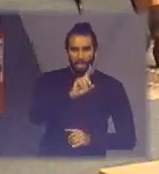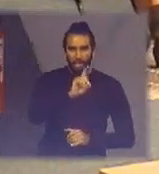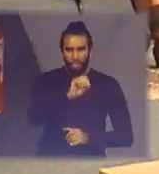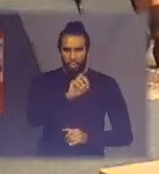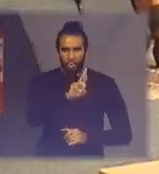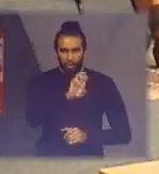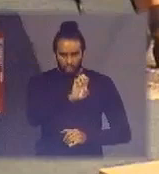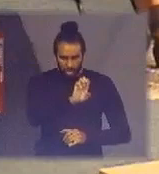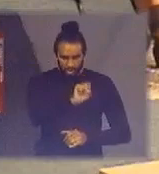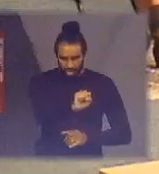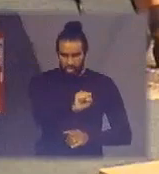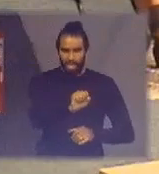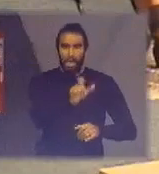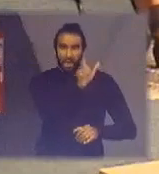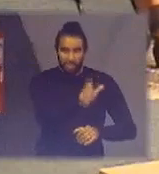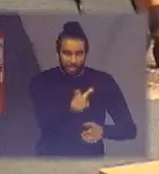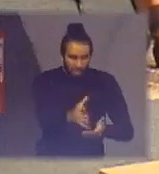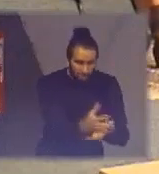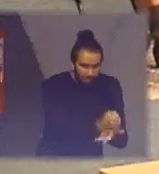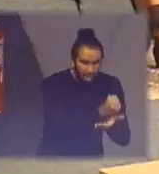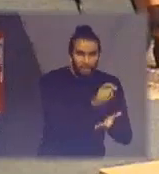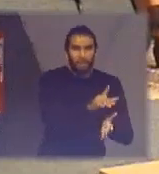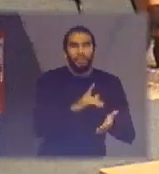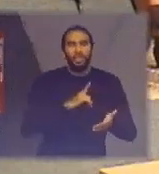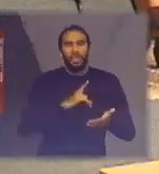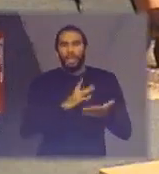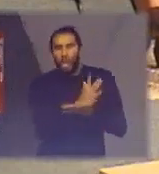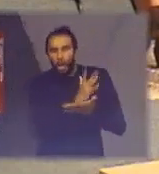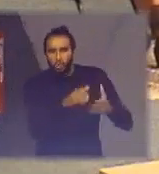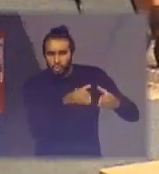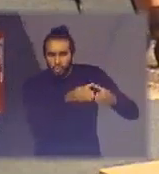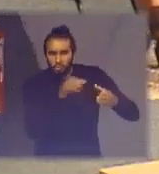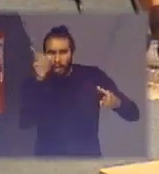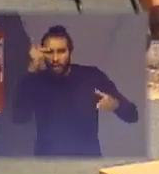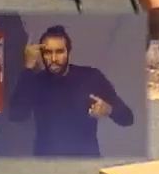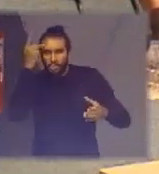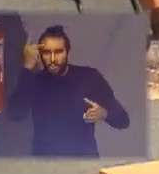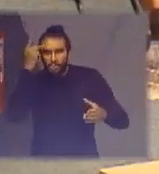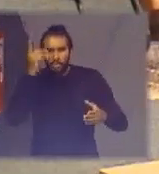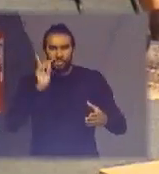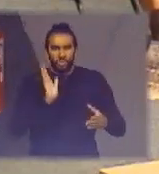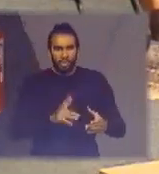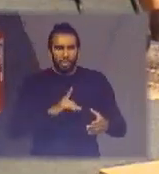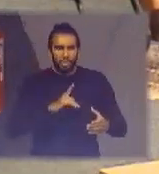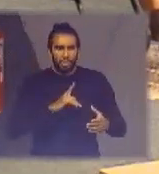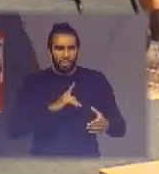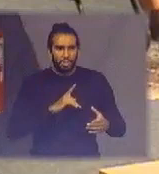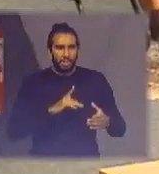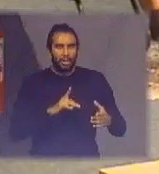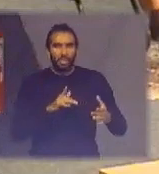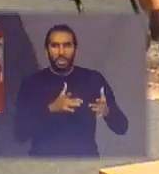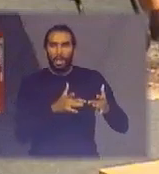temos algumas cooperativas em São Paulo que foram homologadas e foram licenciadas e estão